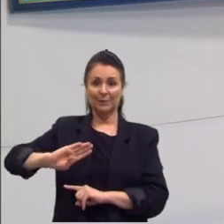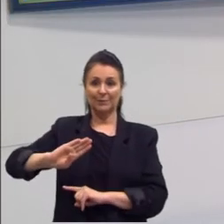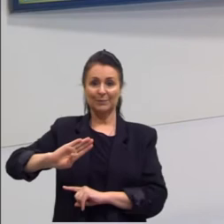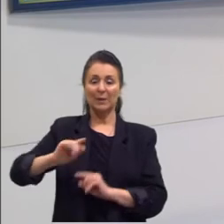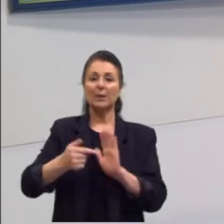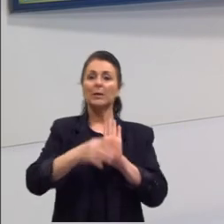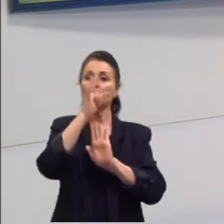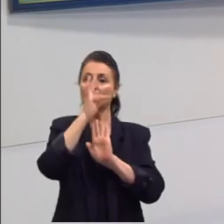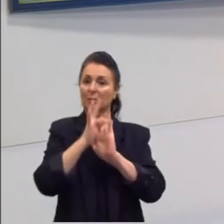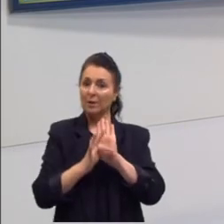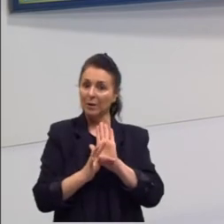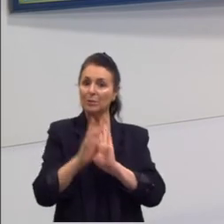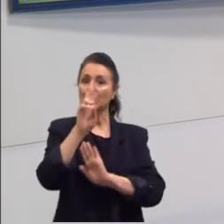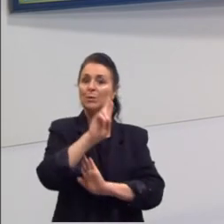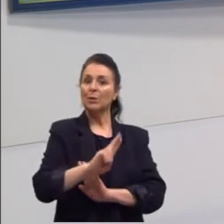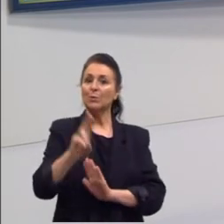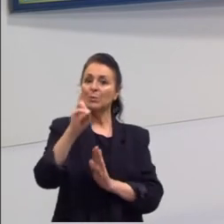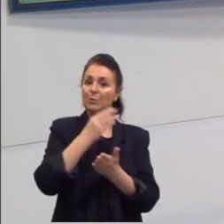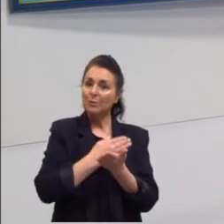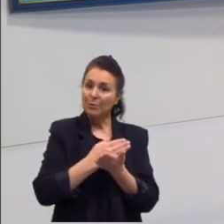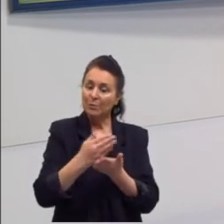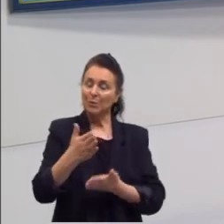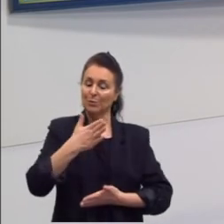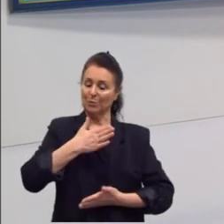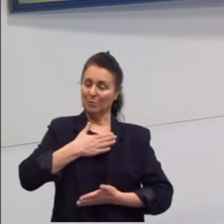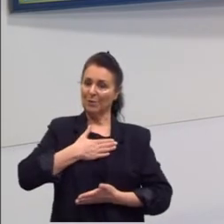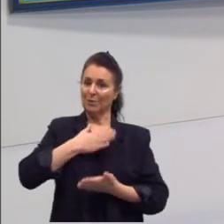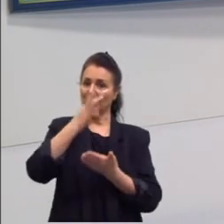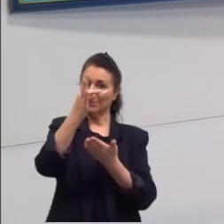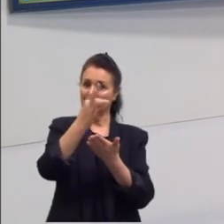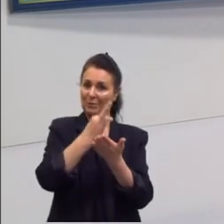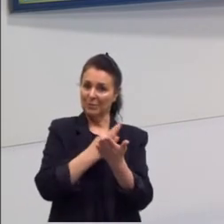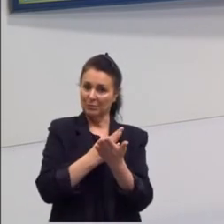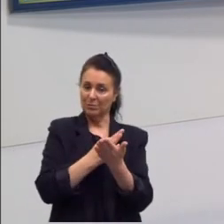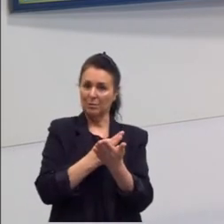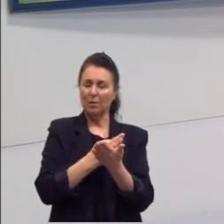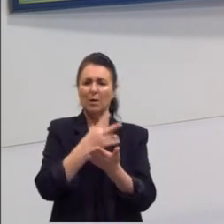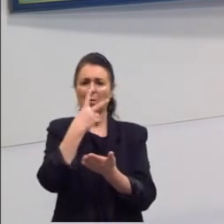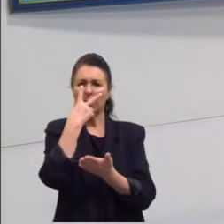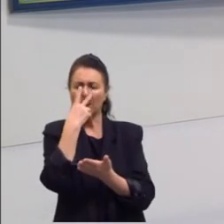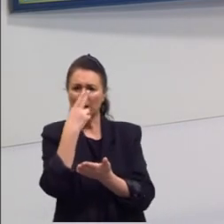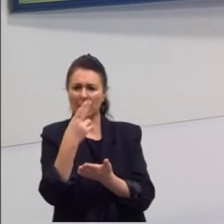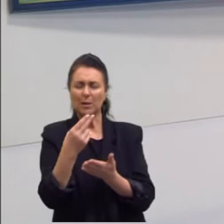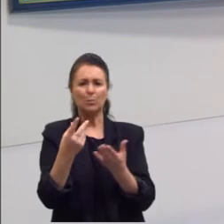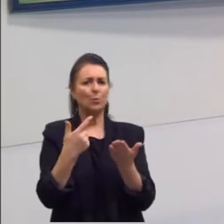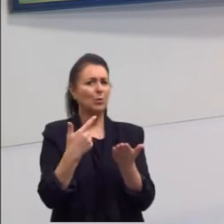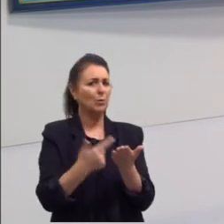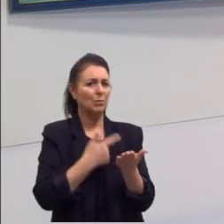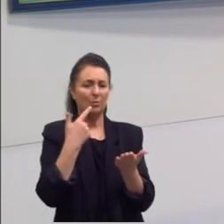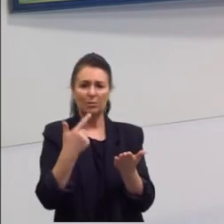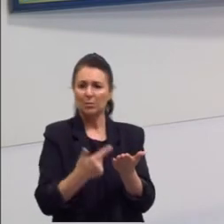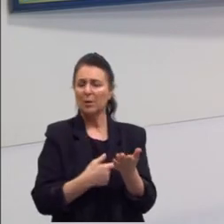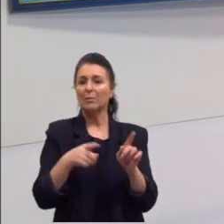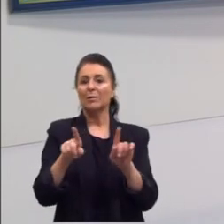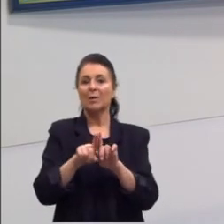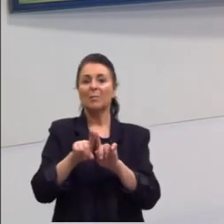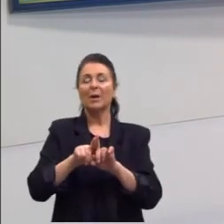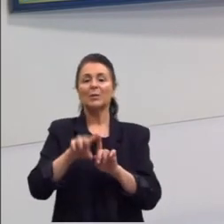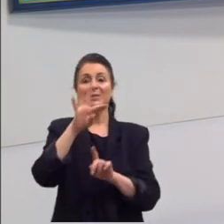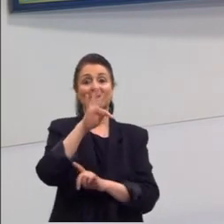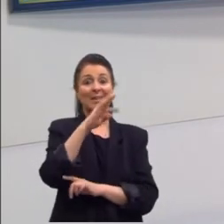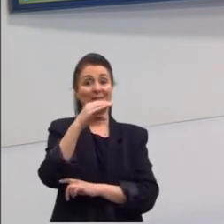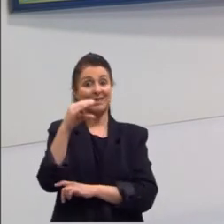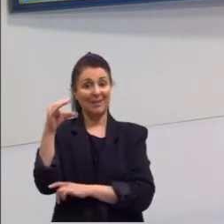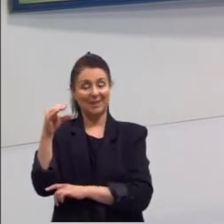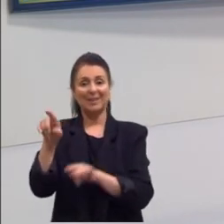vou falar e eu uso lá no início do meu texto. Aparece bastante em livro, aparece bastante em trabalhos de conclusão as nossas